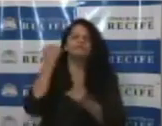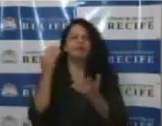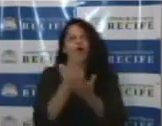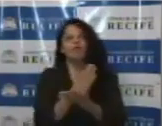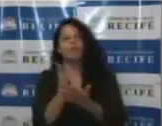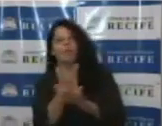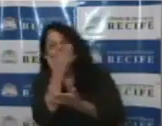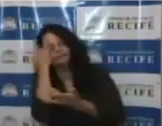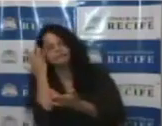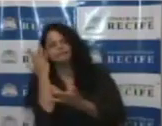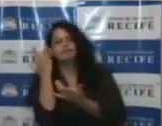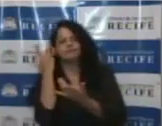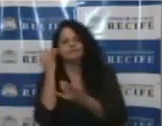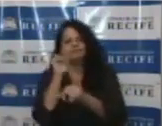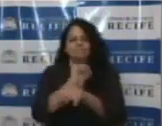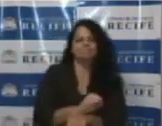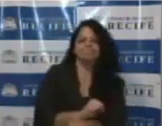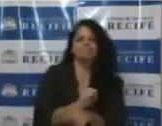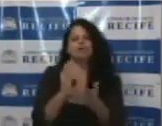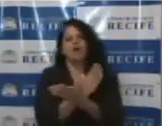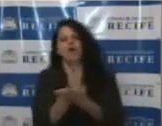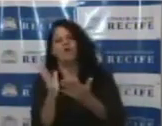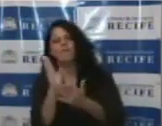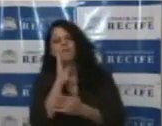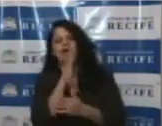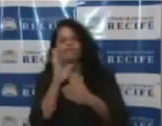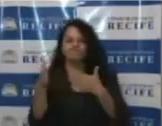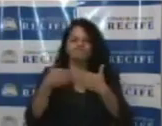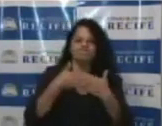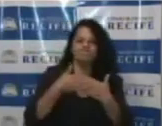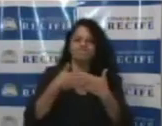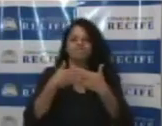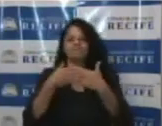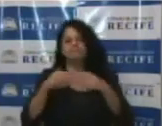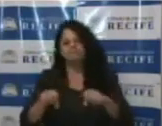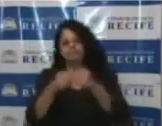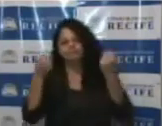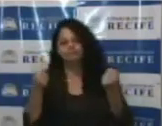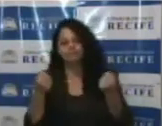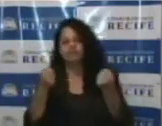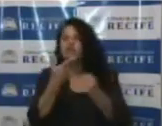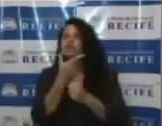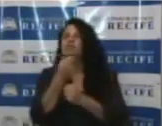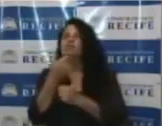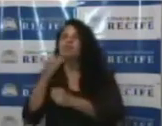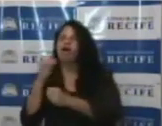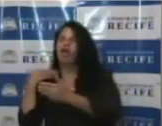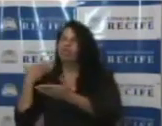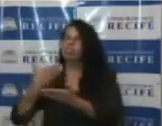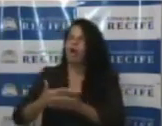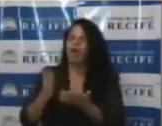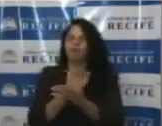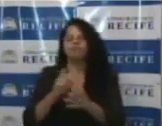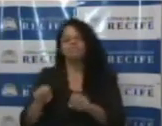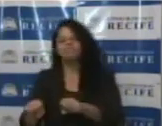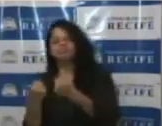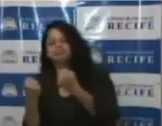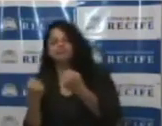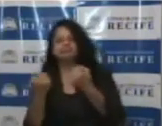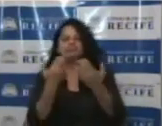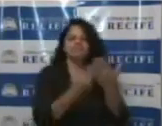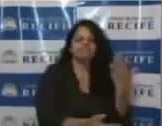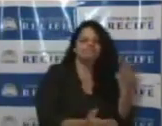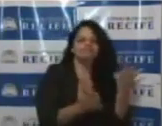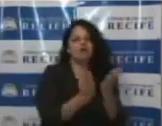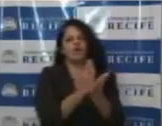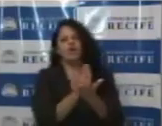caminho, muitos bares quebraram, de 2019 até hoje. Muitos donos de Boteco não estão